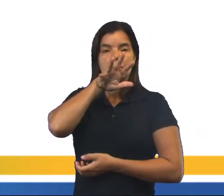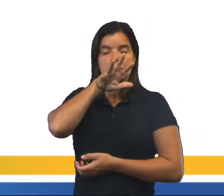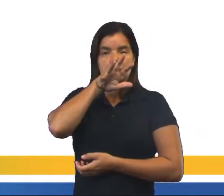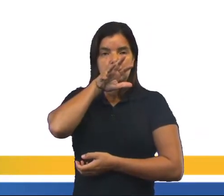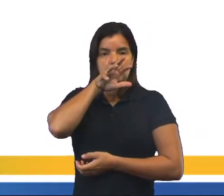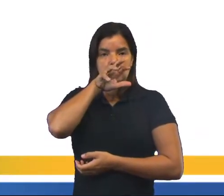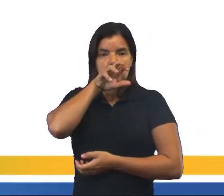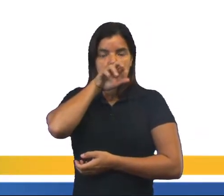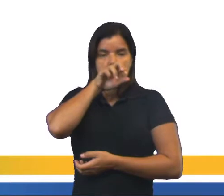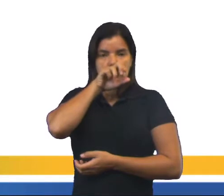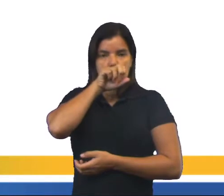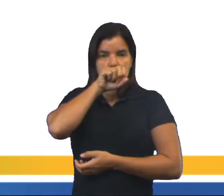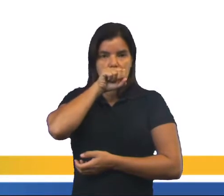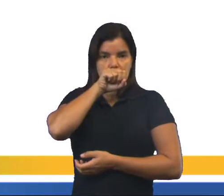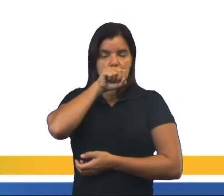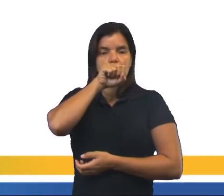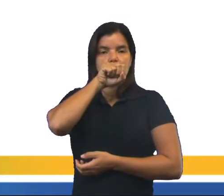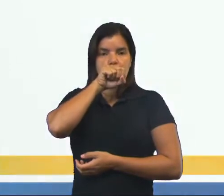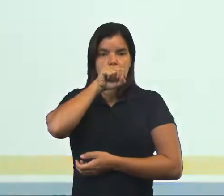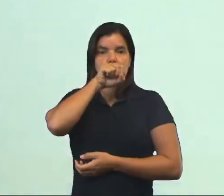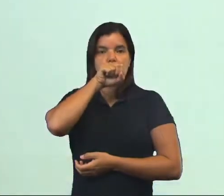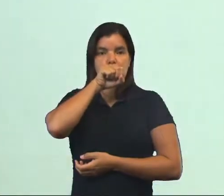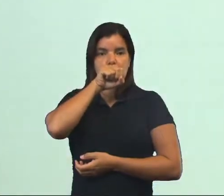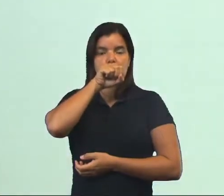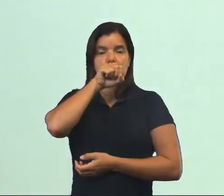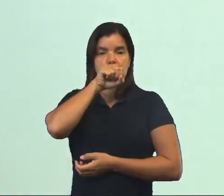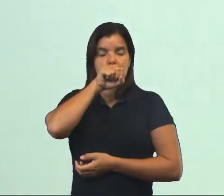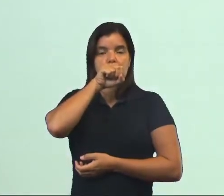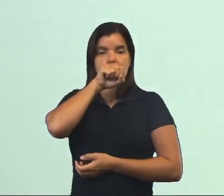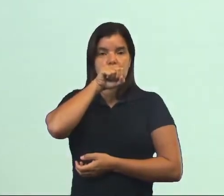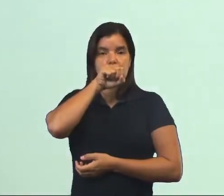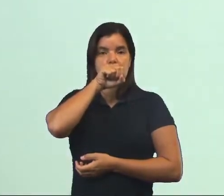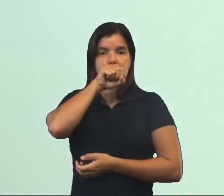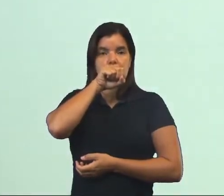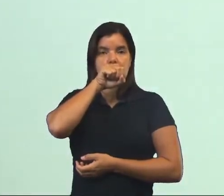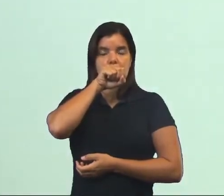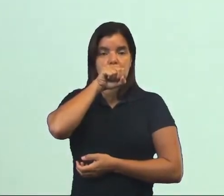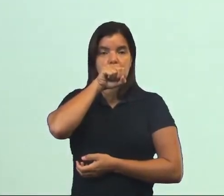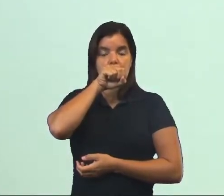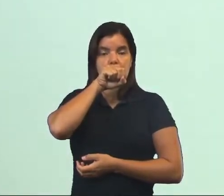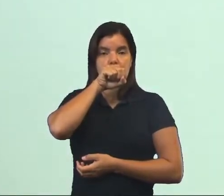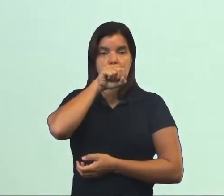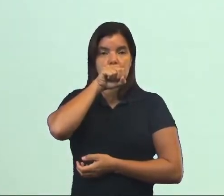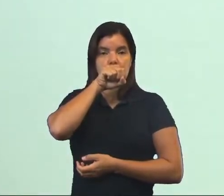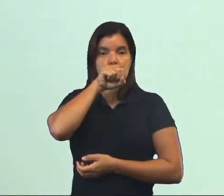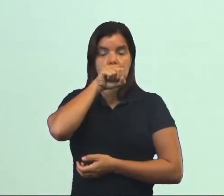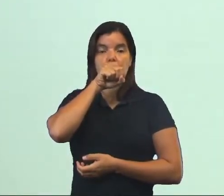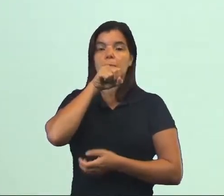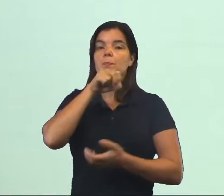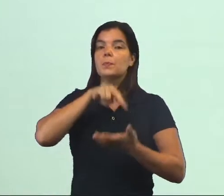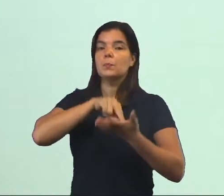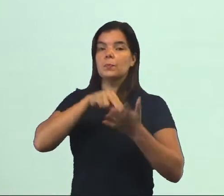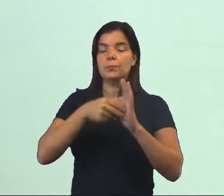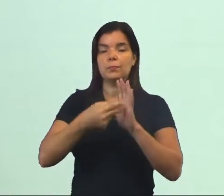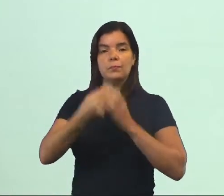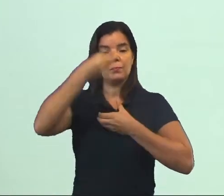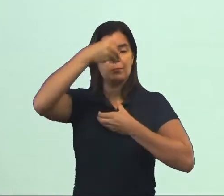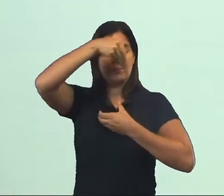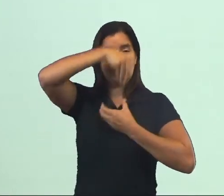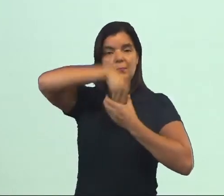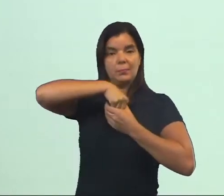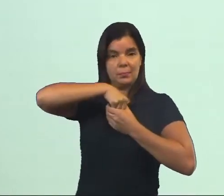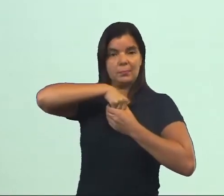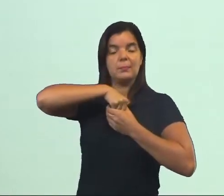nós inspiramos, né? Nós inspiramos, quando nós inspiramos o ar entra